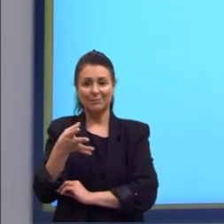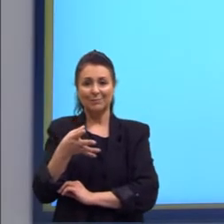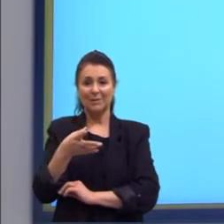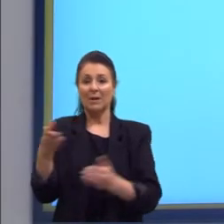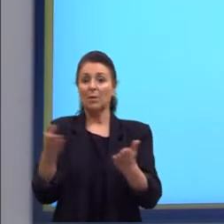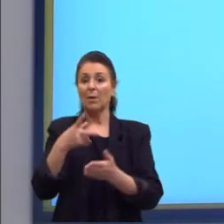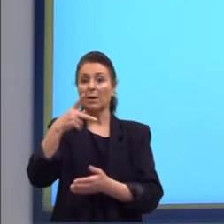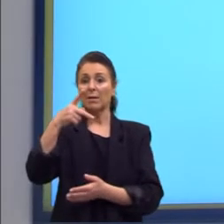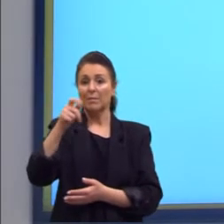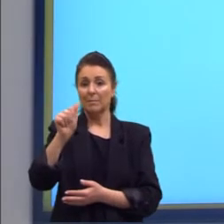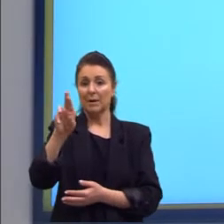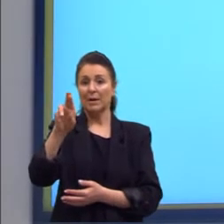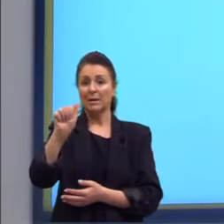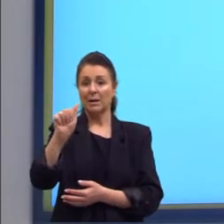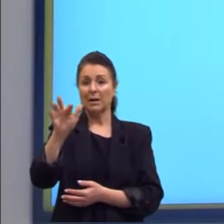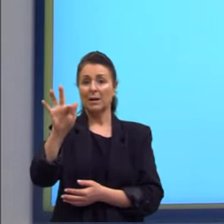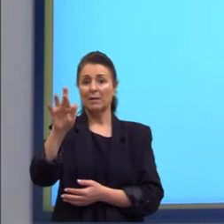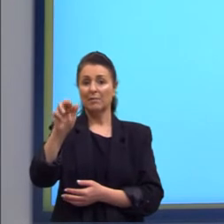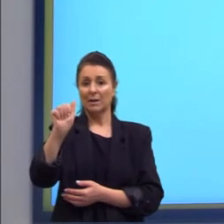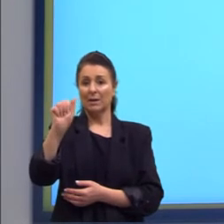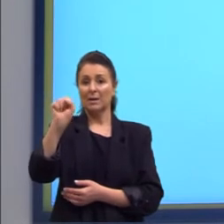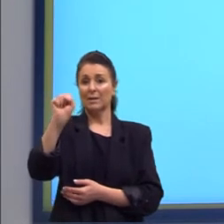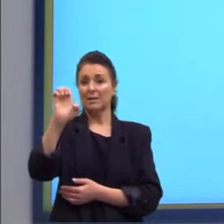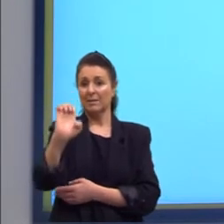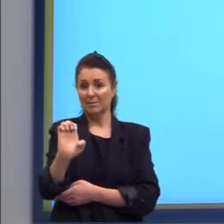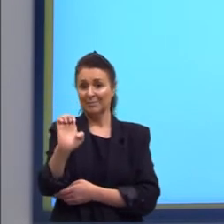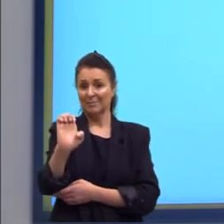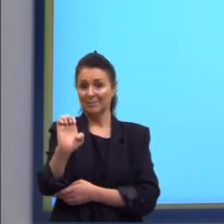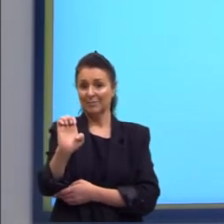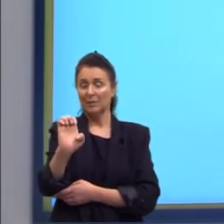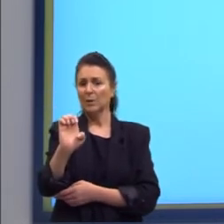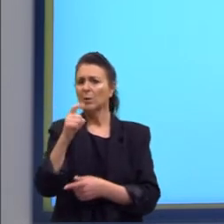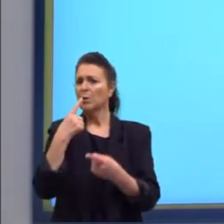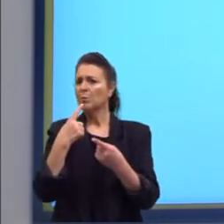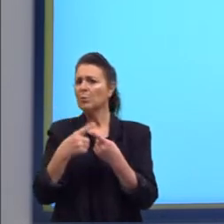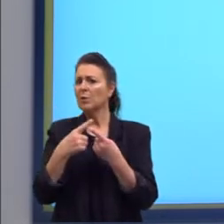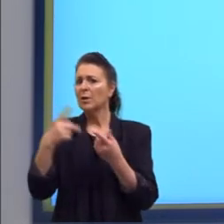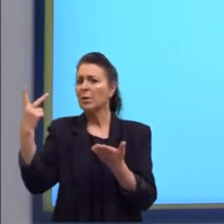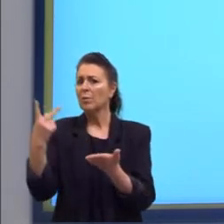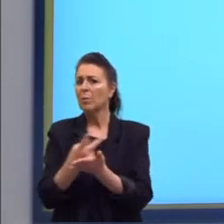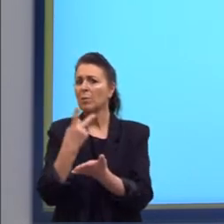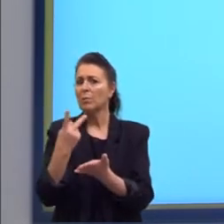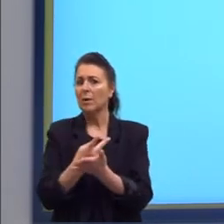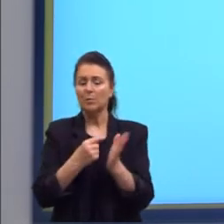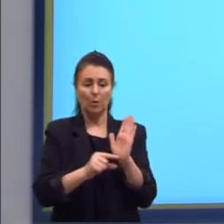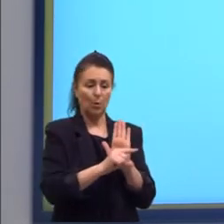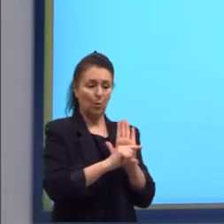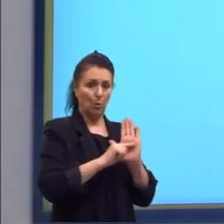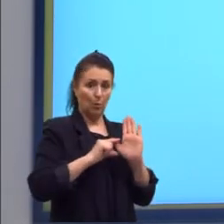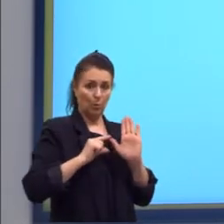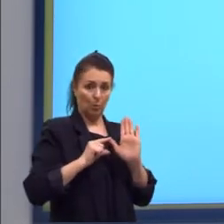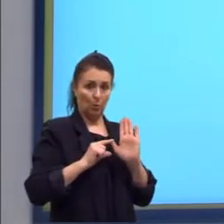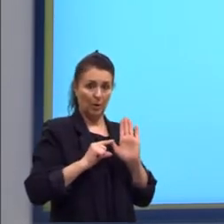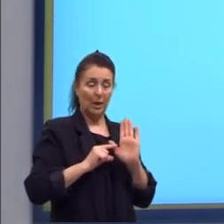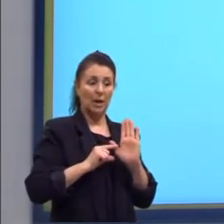Paráfrase. O que é uma paráfrase? Ela acontece quando o autor reescreve a ideia de outro com as suas